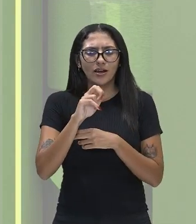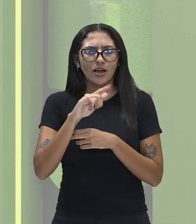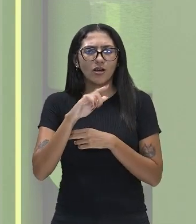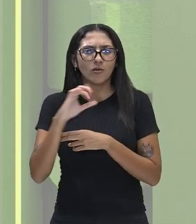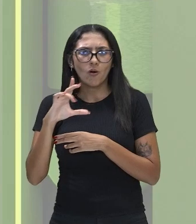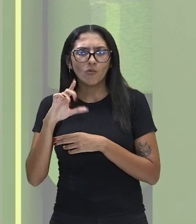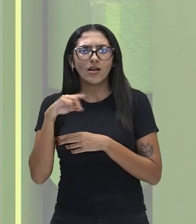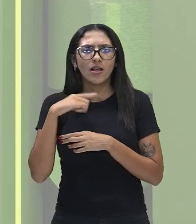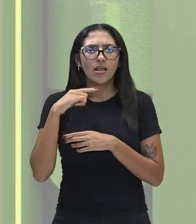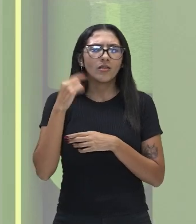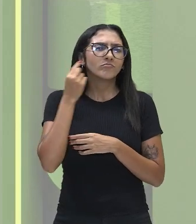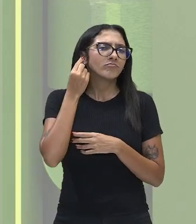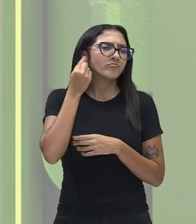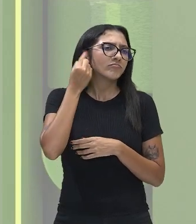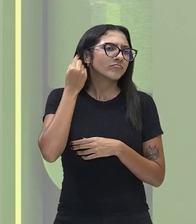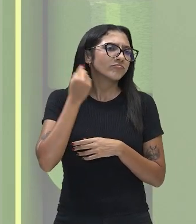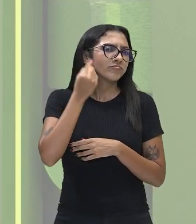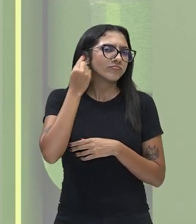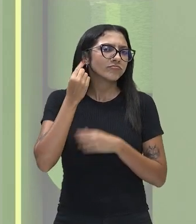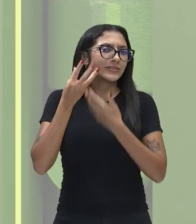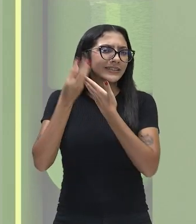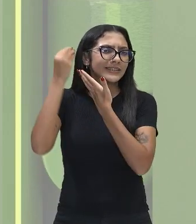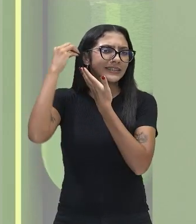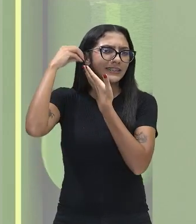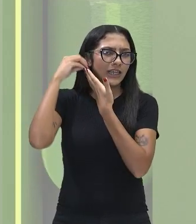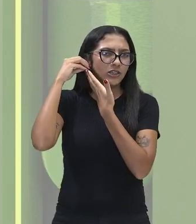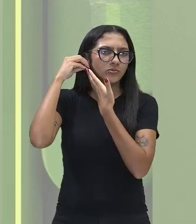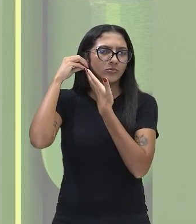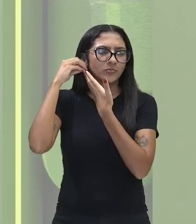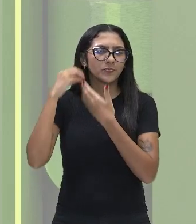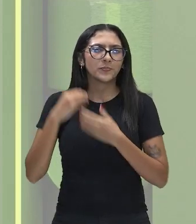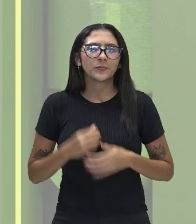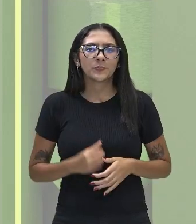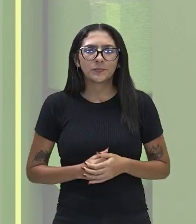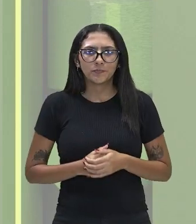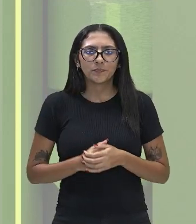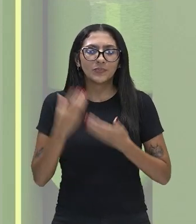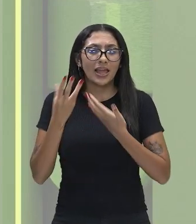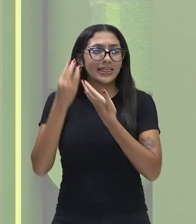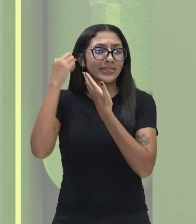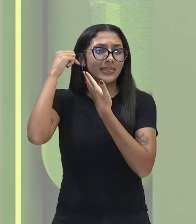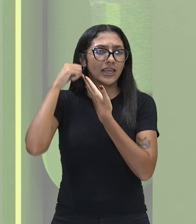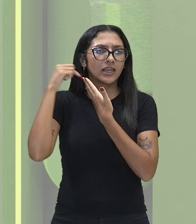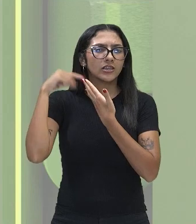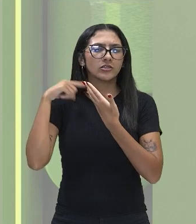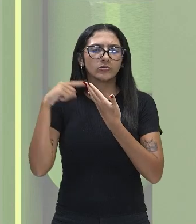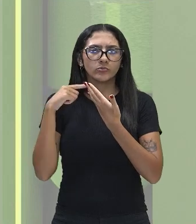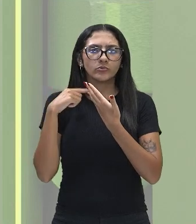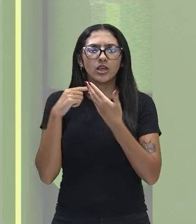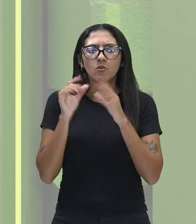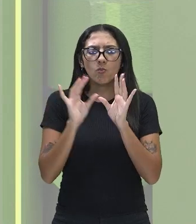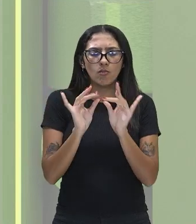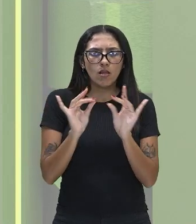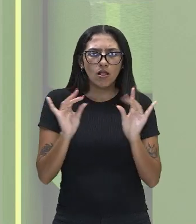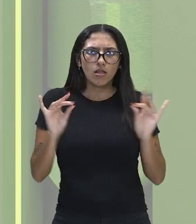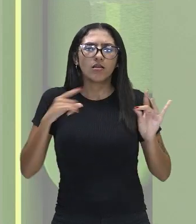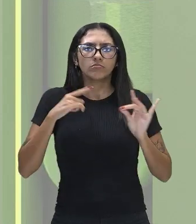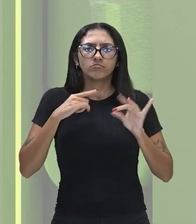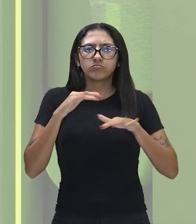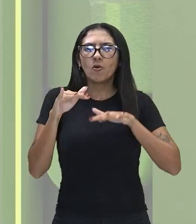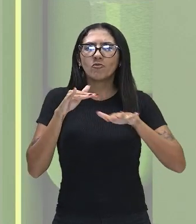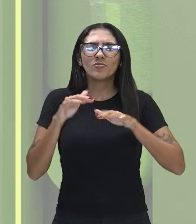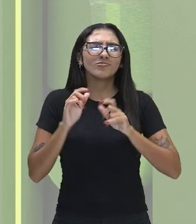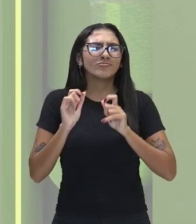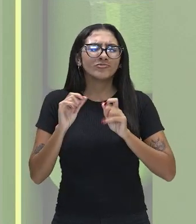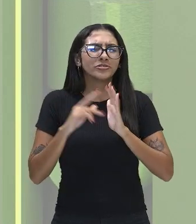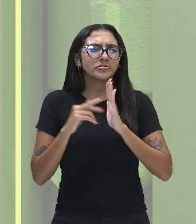caracol, mas elas têm mais ou menos esse formato. E dentro delas tem um líquido que faz vibrar células ciliadas. Professor, o